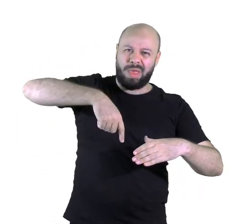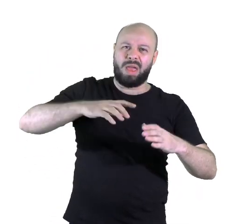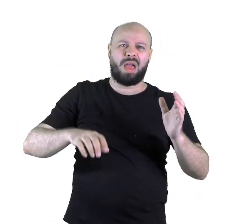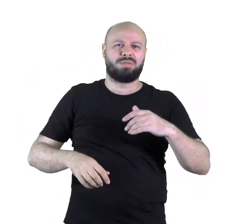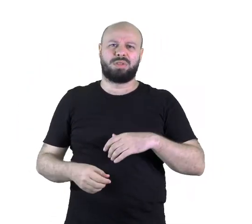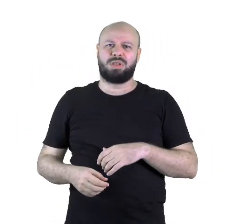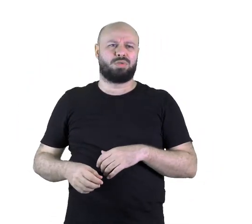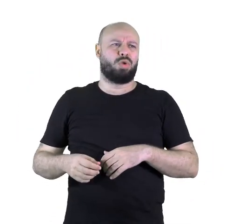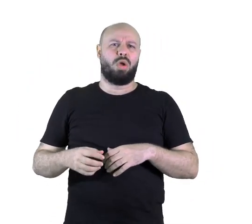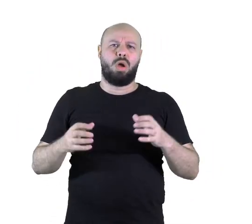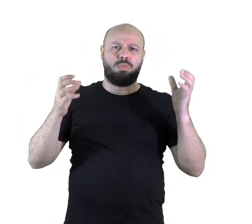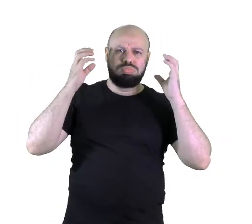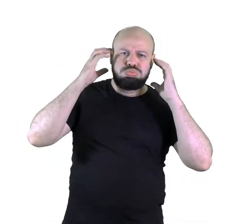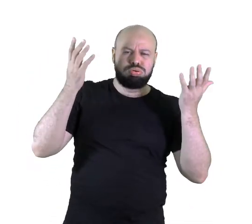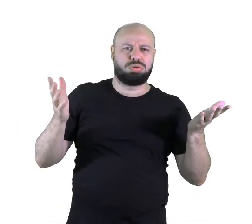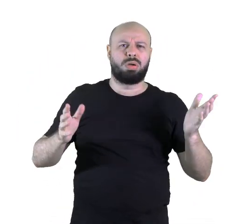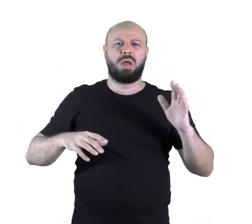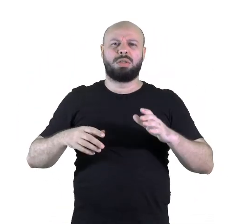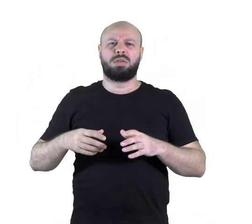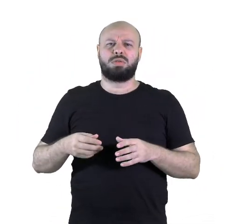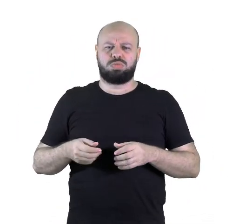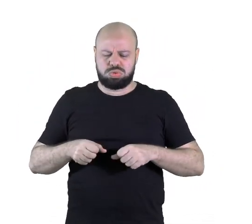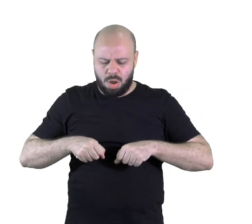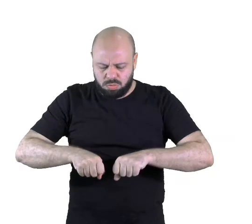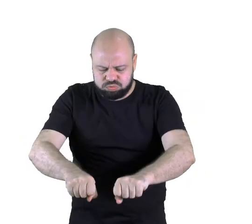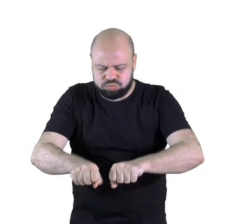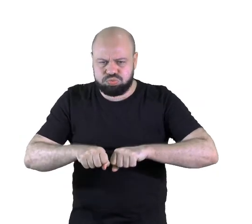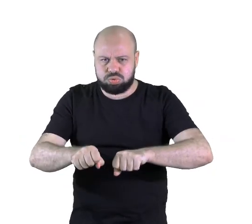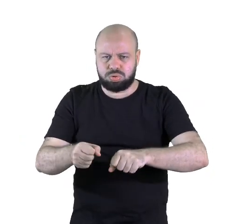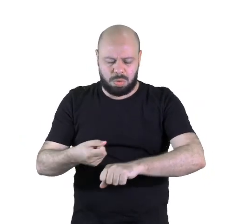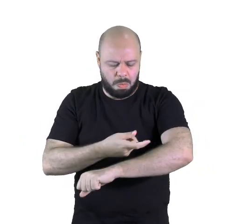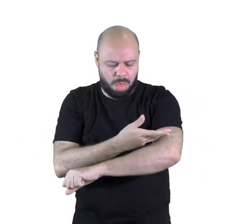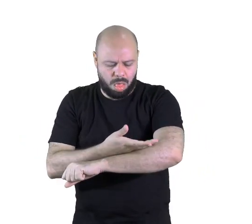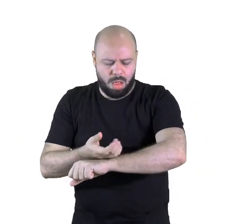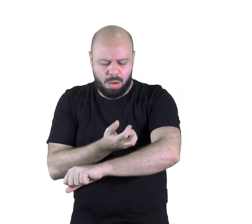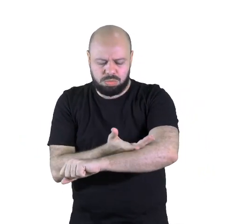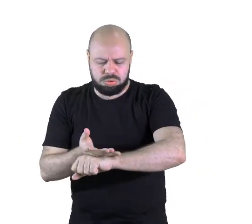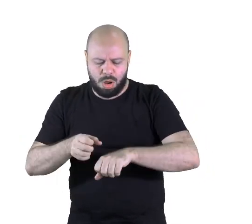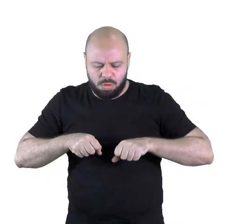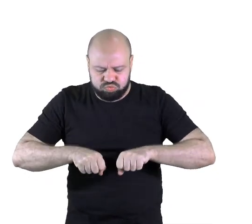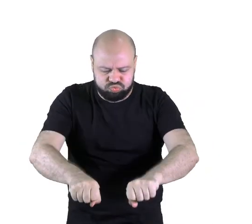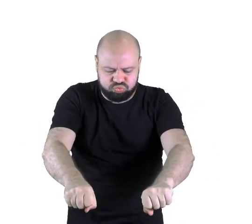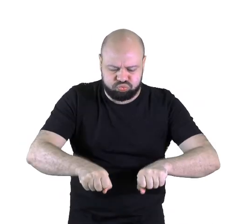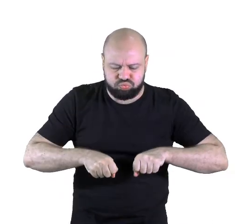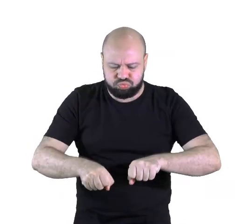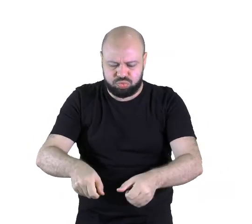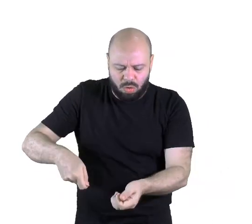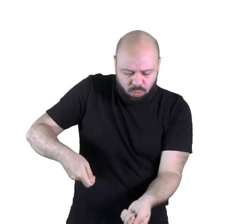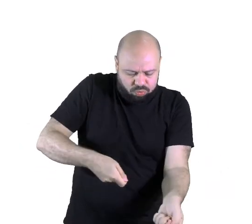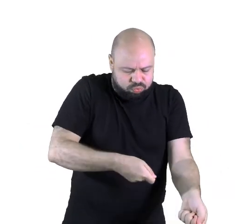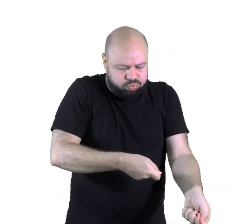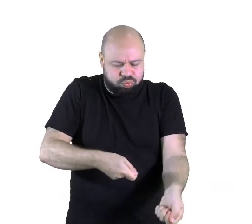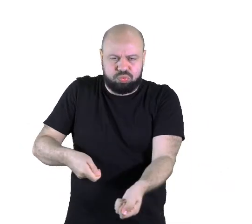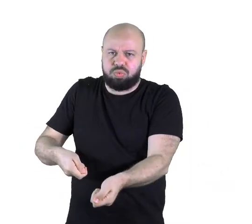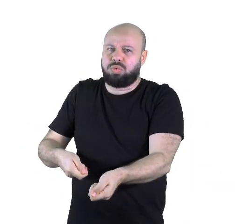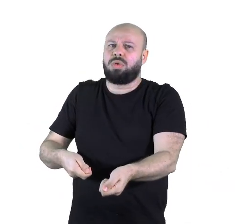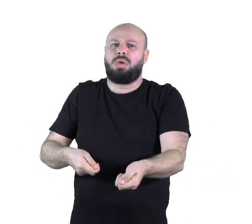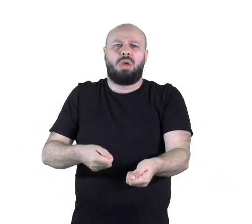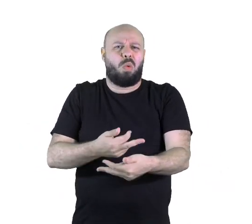cabelo, o cortador da grama. E aí eu ainda falo a respeito do celular.